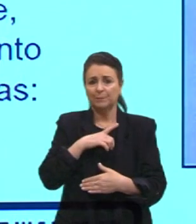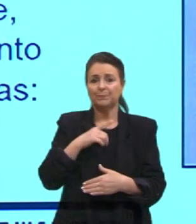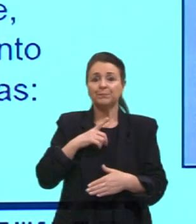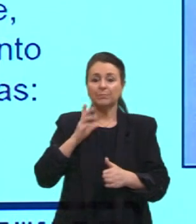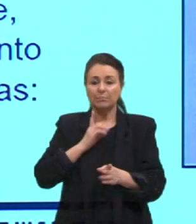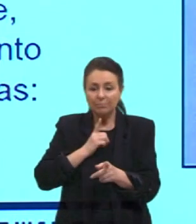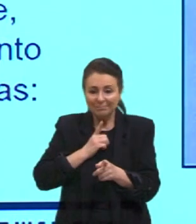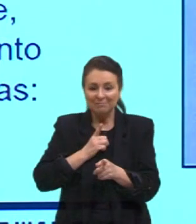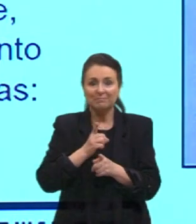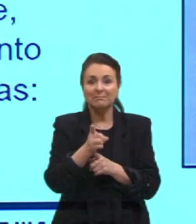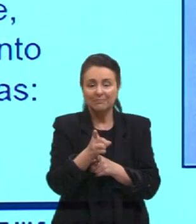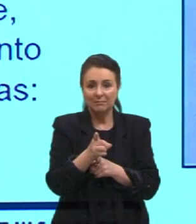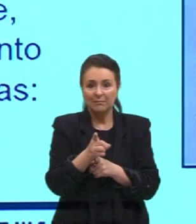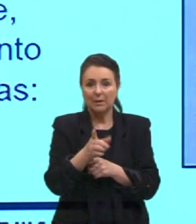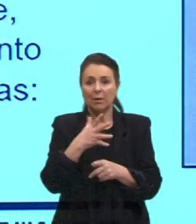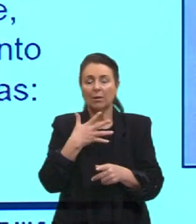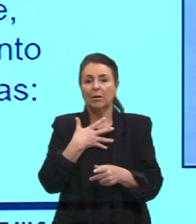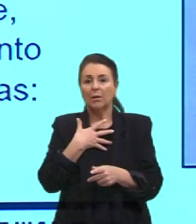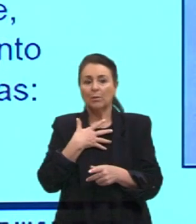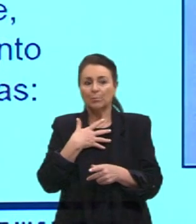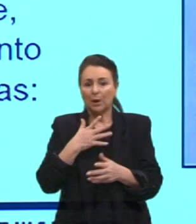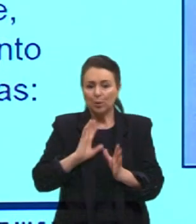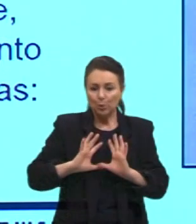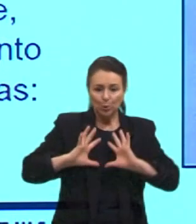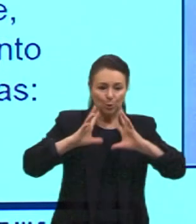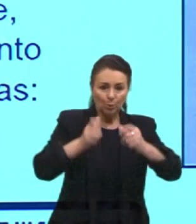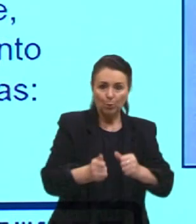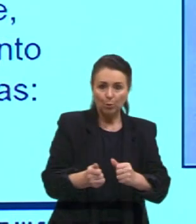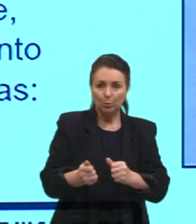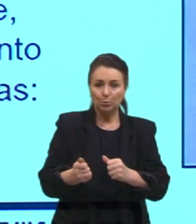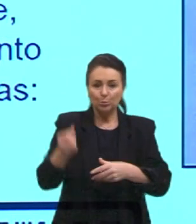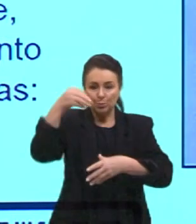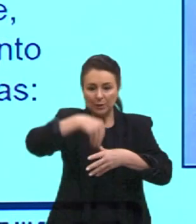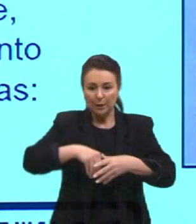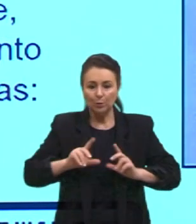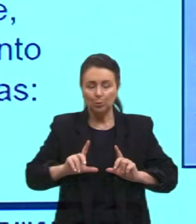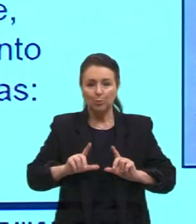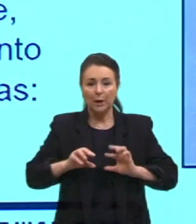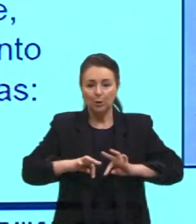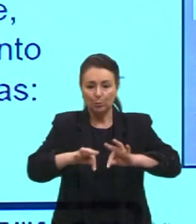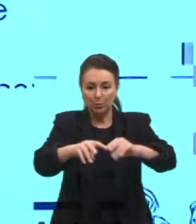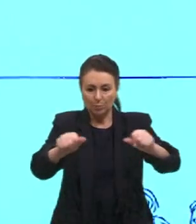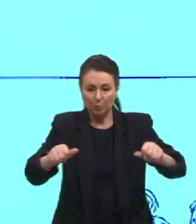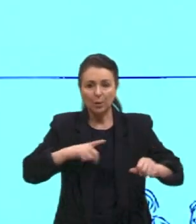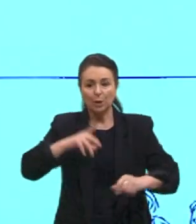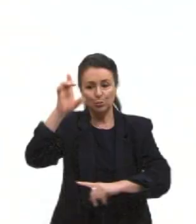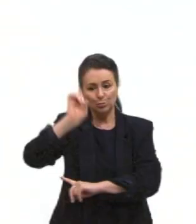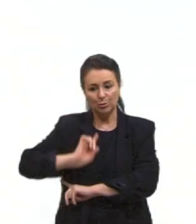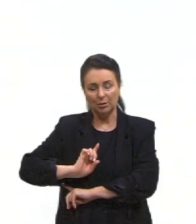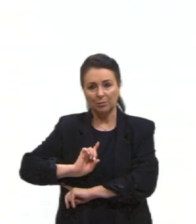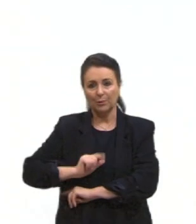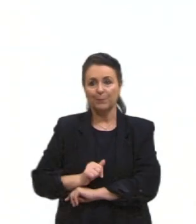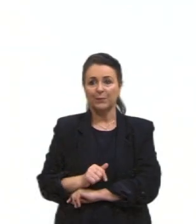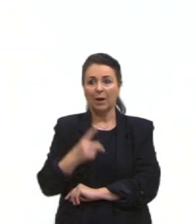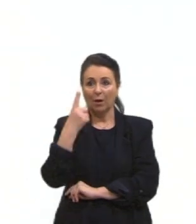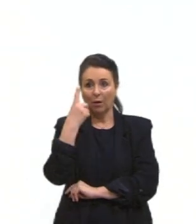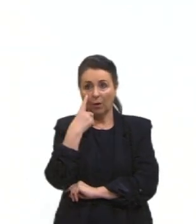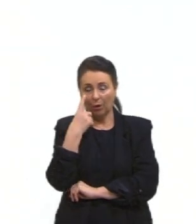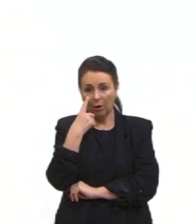um direcionamento, né, pra que todos eles tenham, tenham direito ao território. Vamos passar mais um aqui? Olha lá,